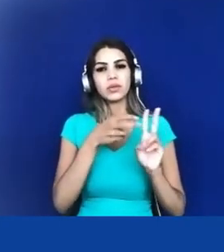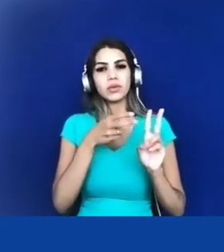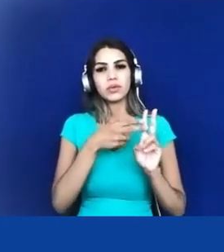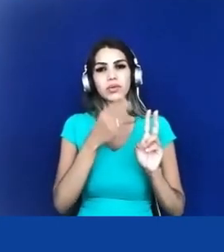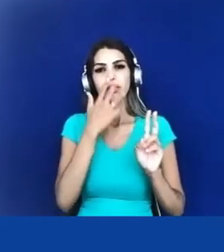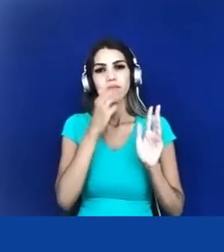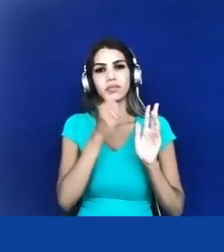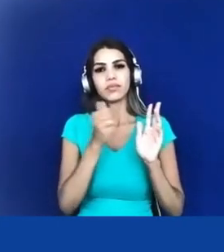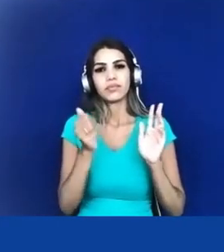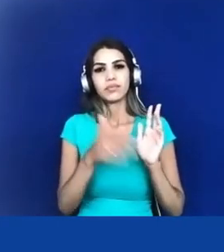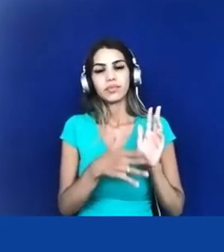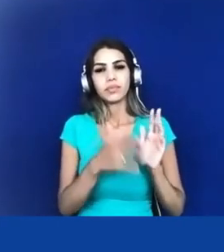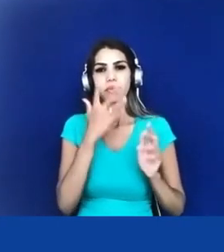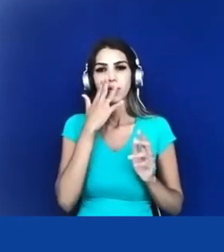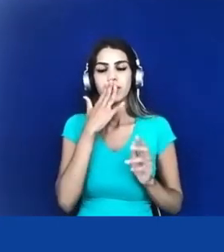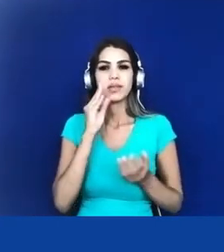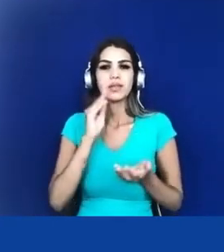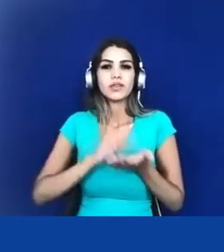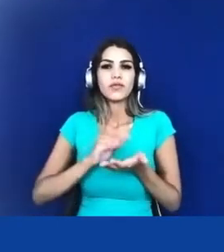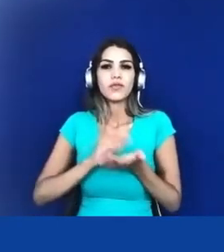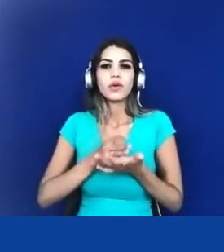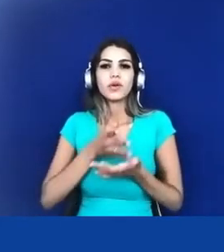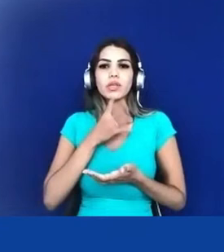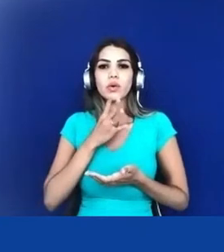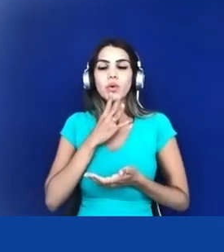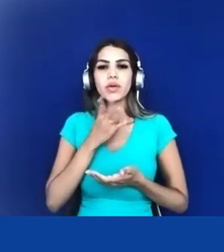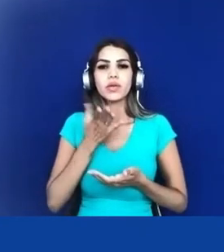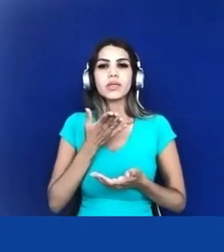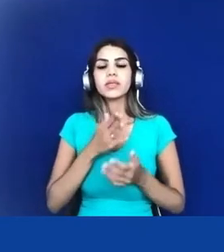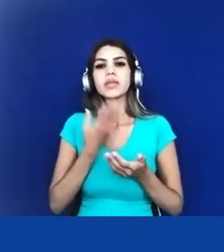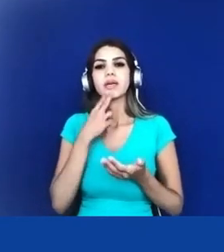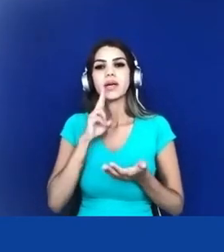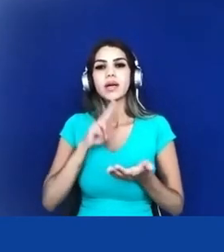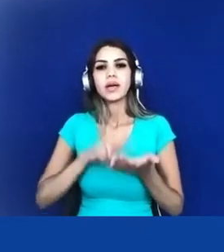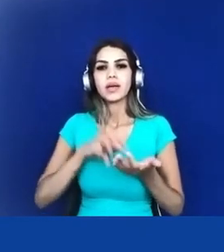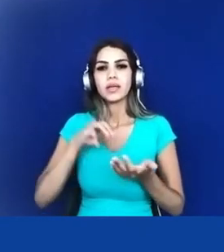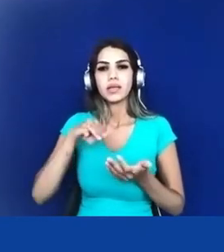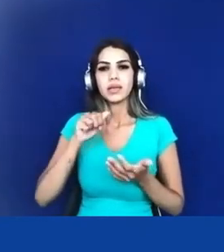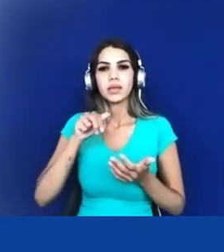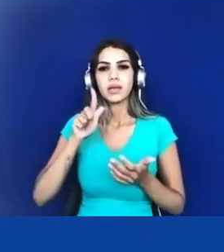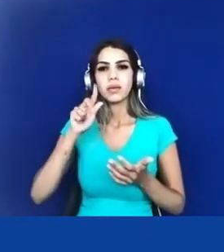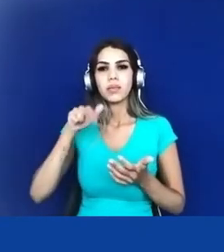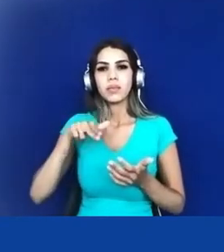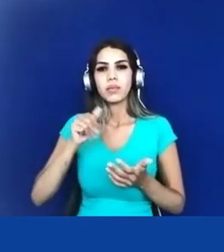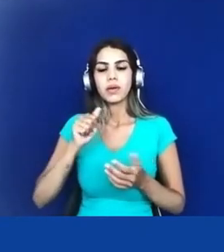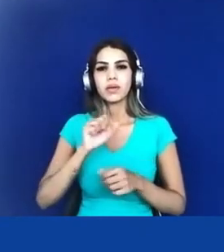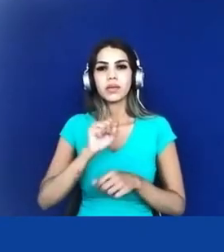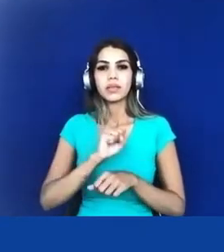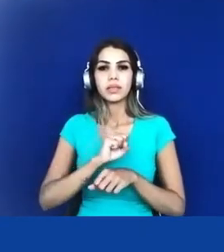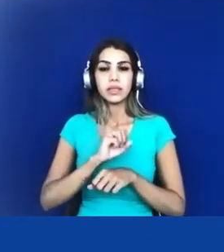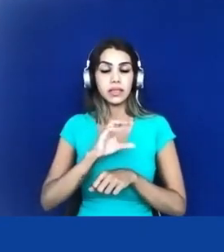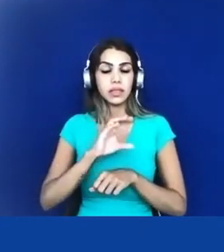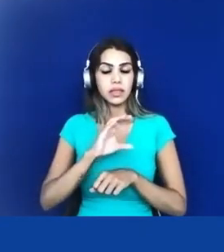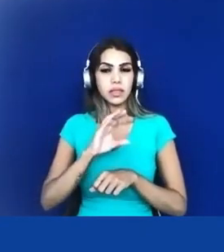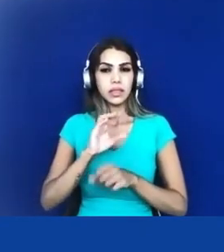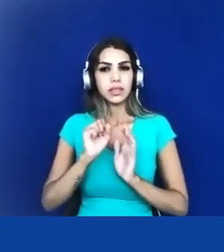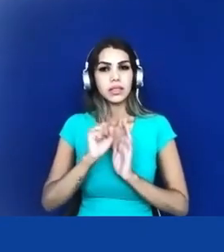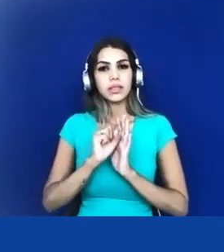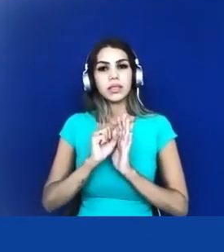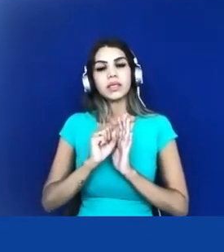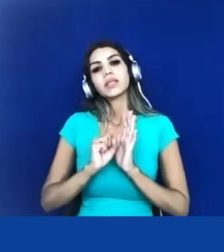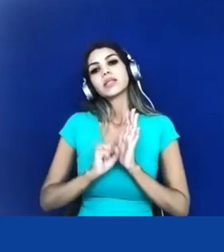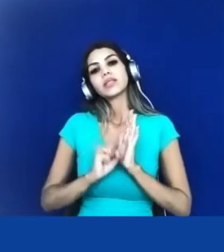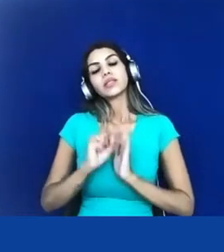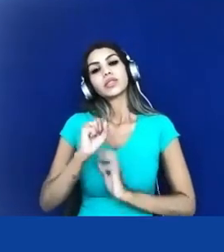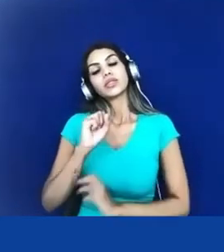88 e uma das coisas que eu tenho me atentado é pensar como a gente